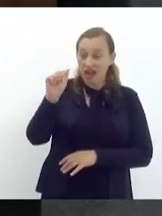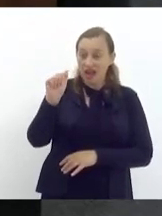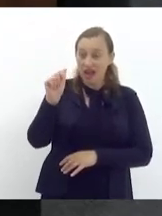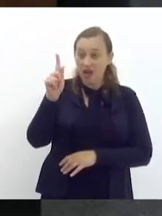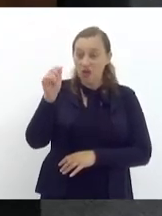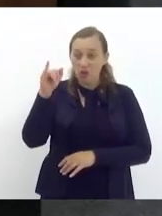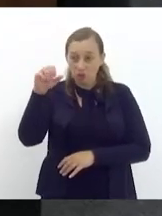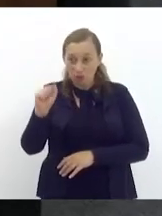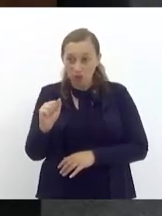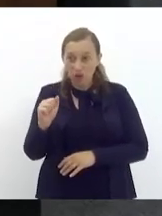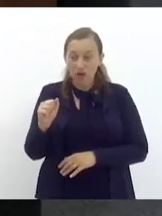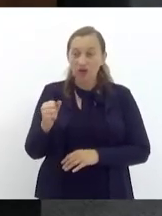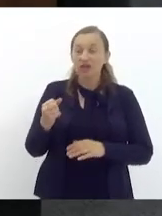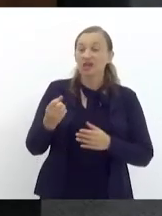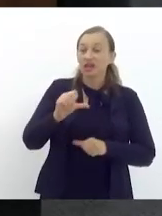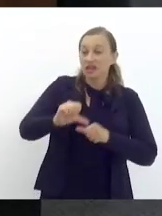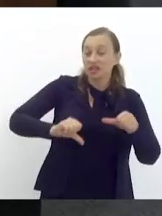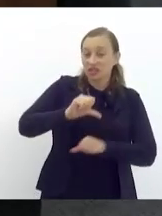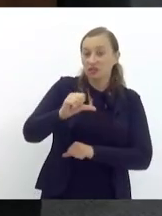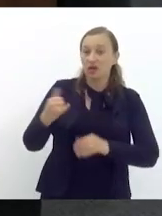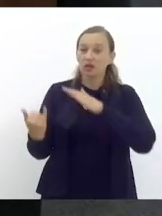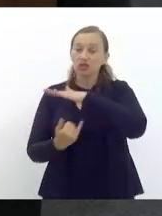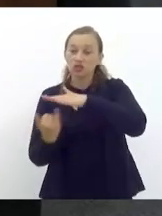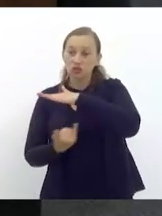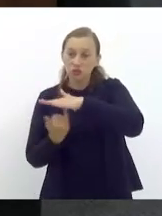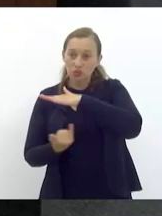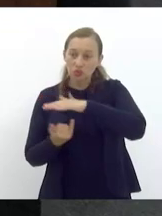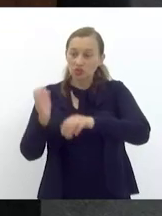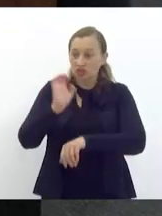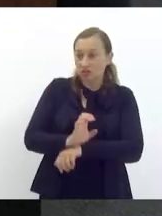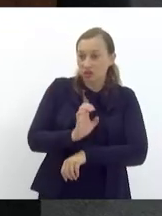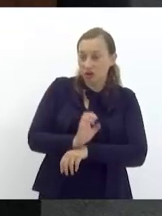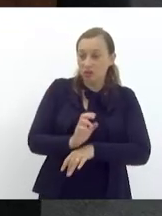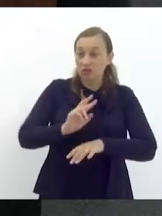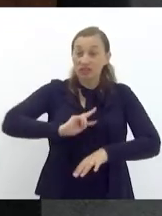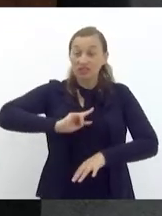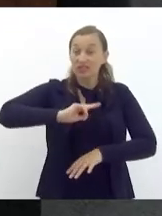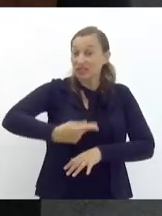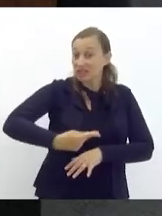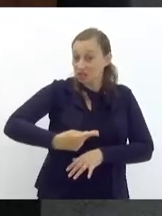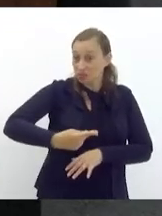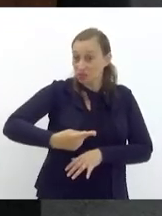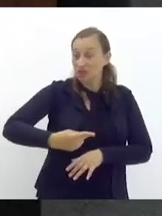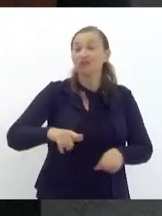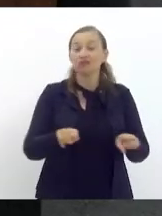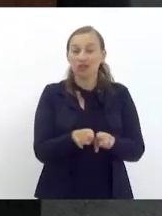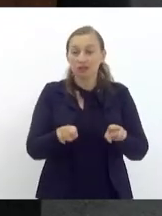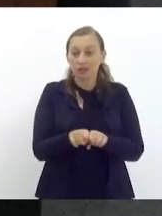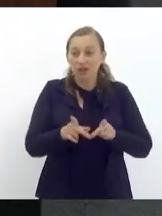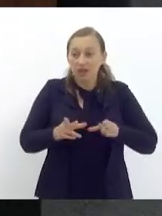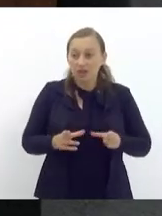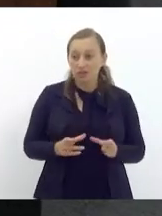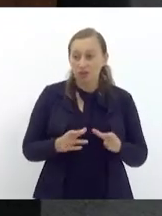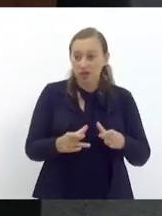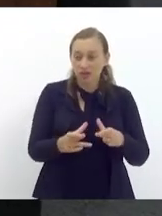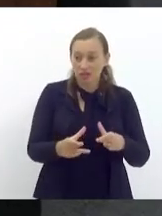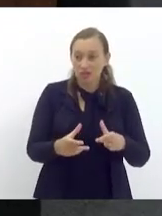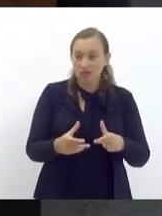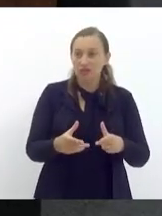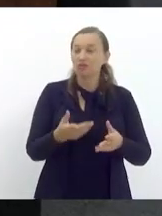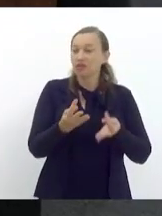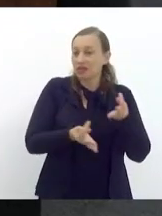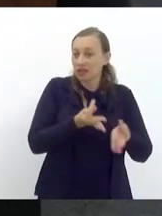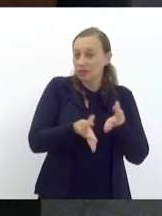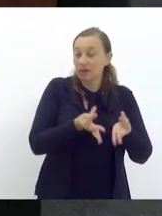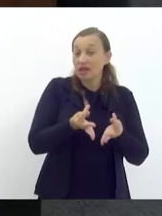estadual de transplante no instituto estadual de também de oncologia do câncer então tomara que